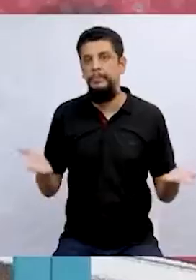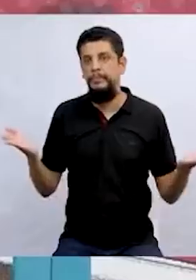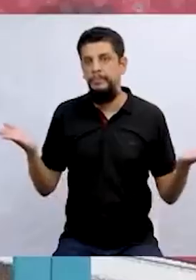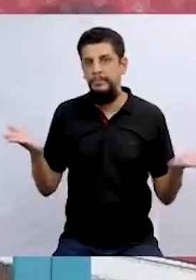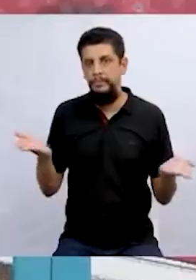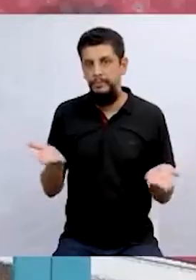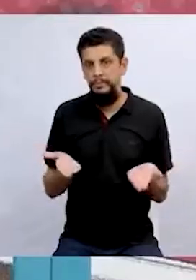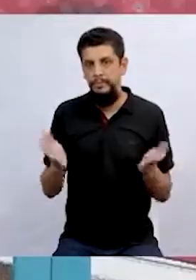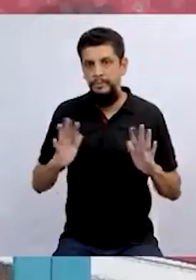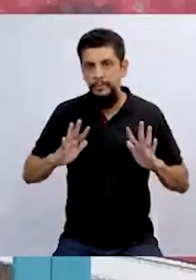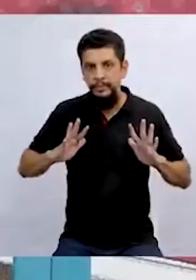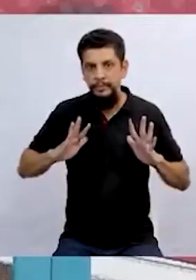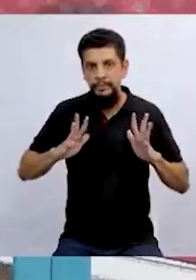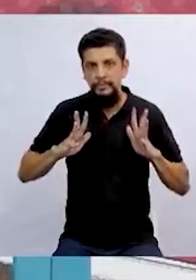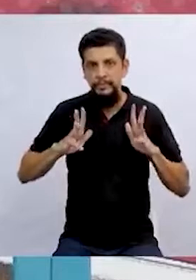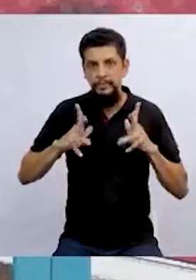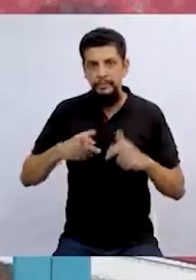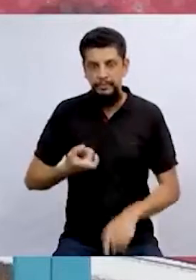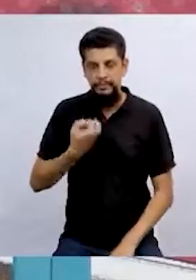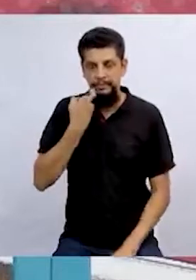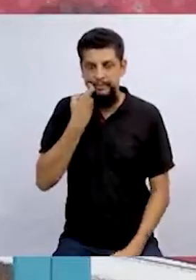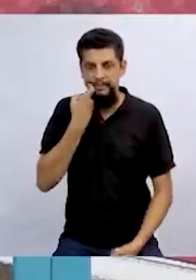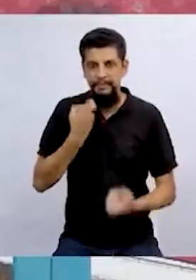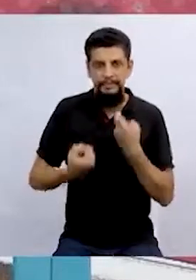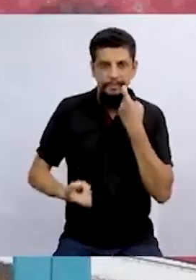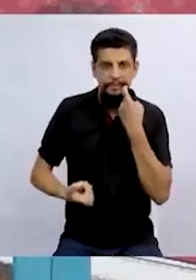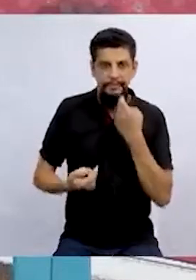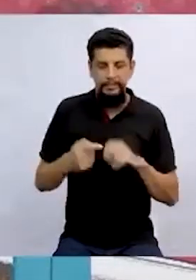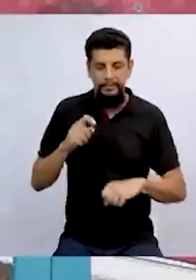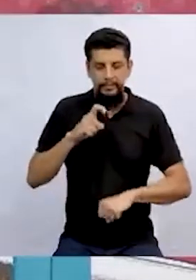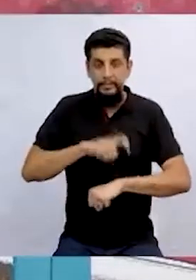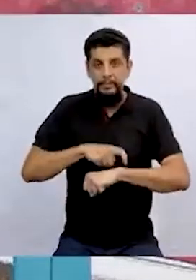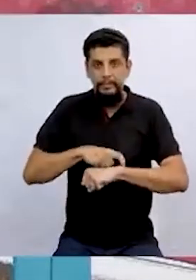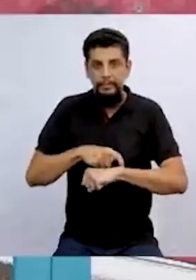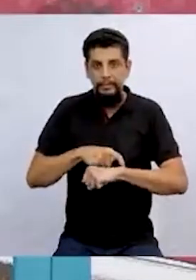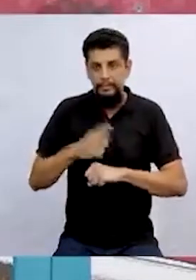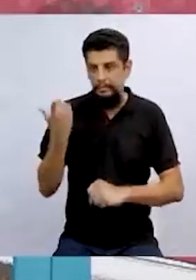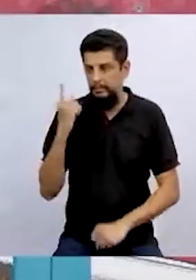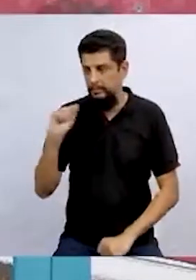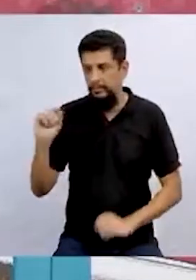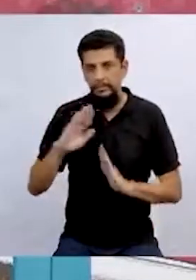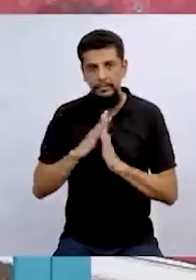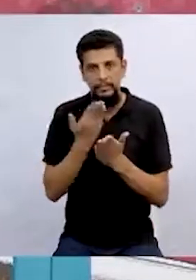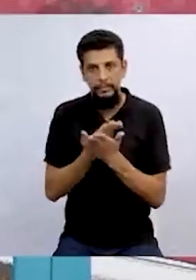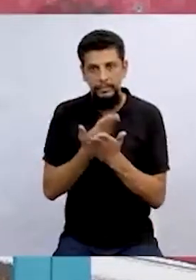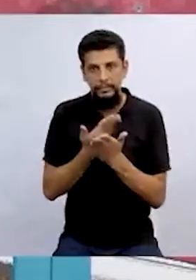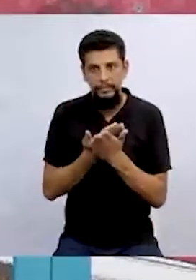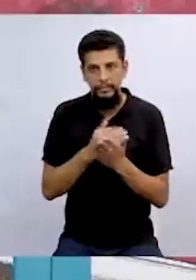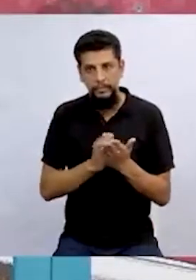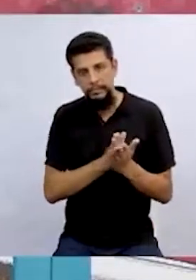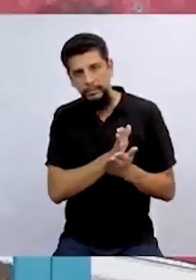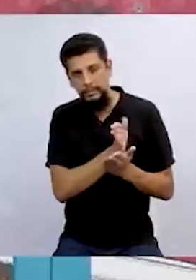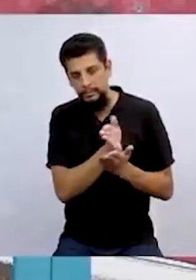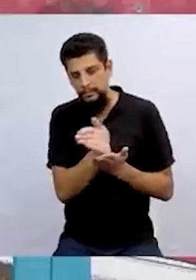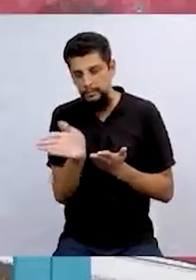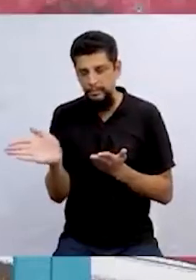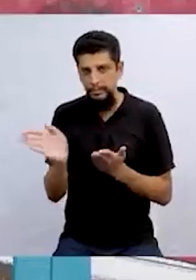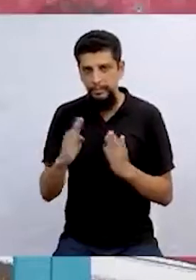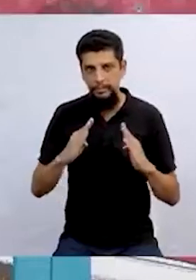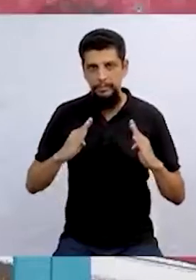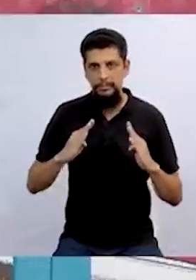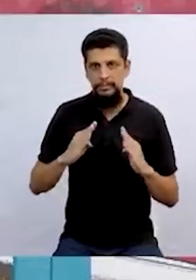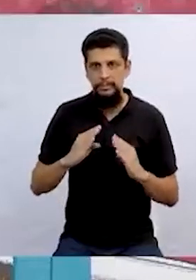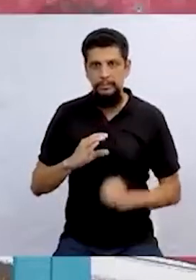Agora, todas as sextas-feiras, na saída da aula, as crianças pegam um atalho pela rua